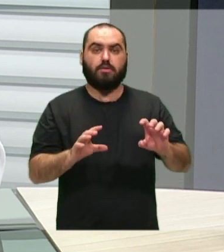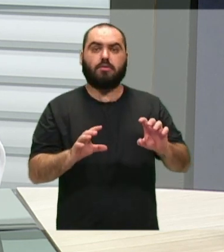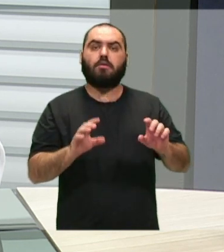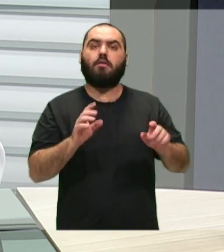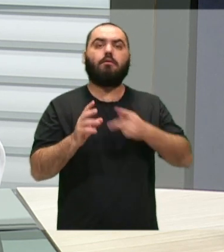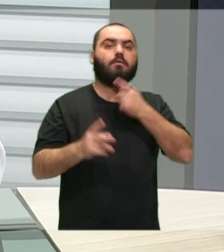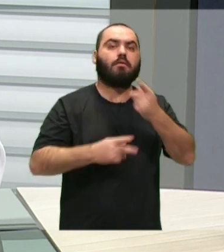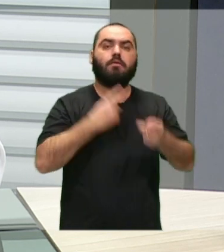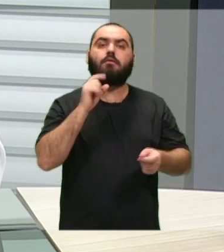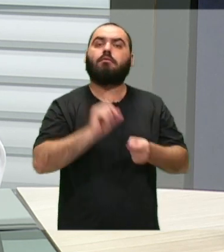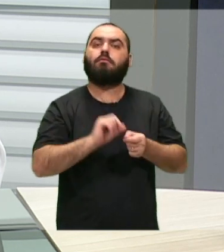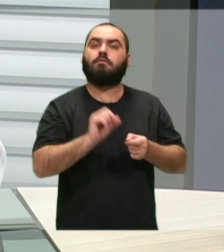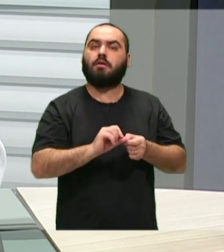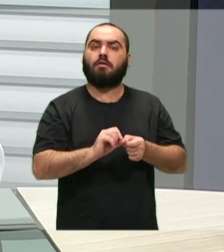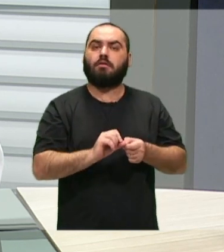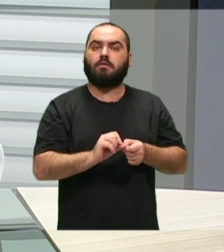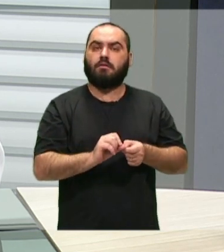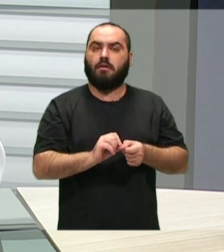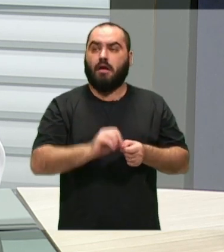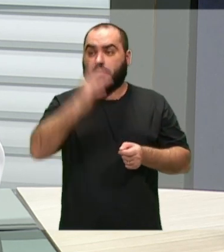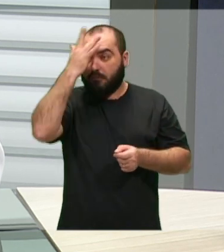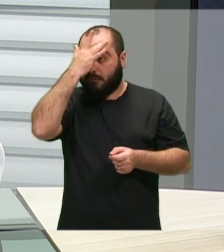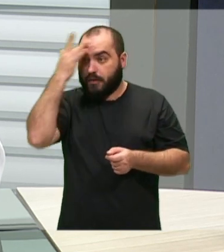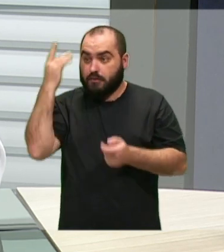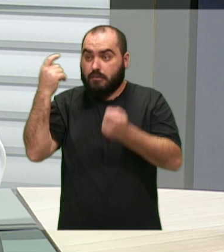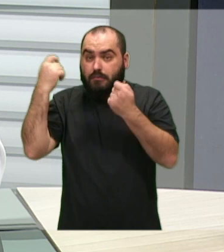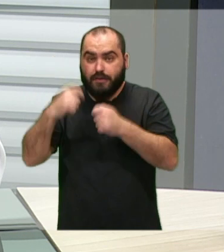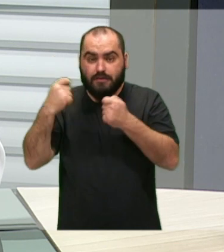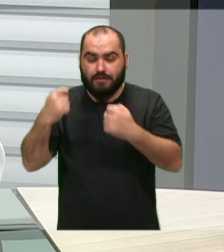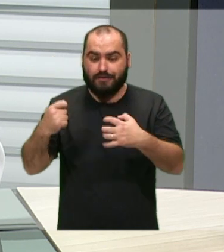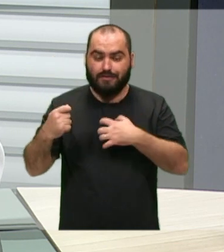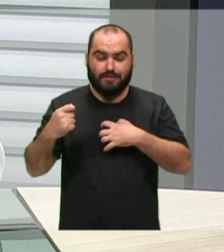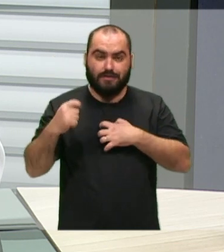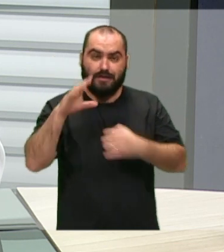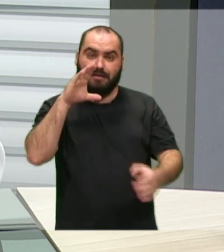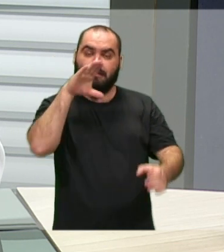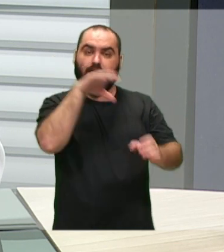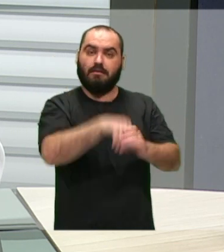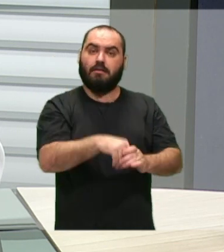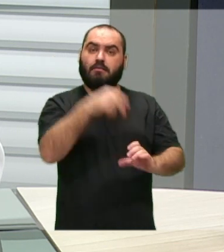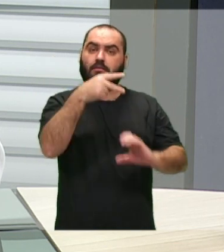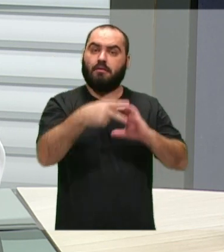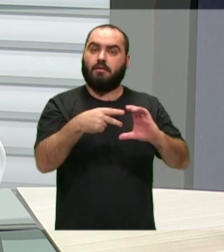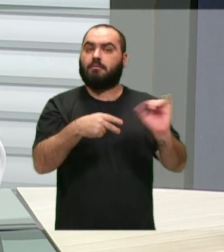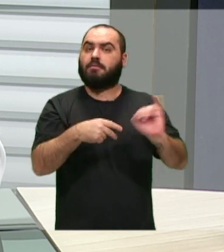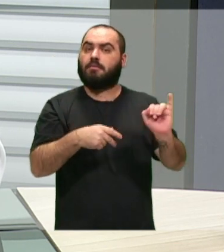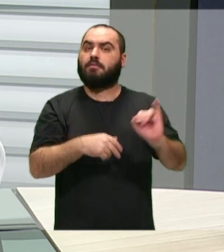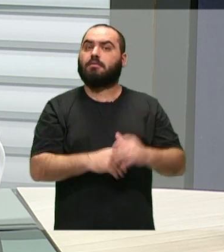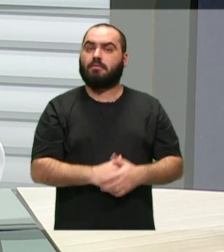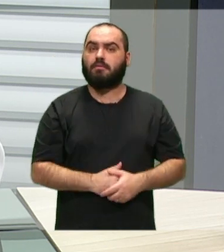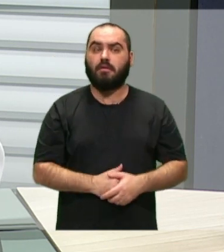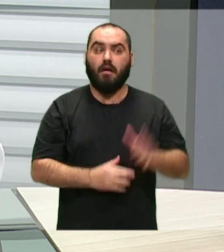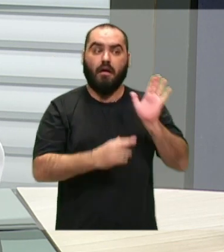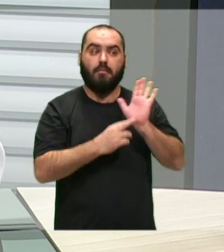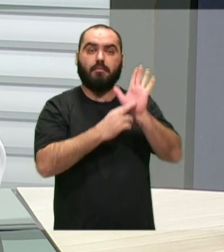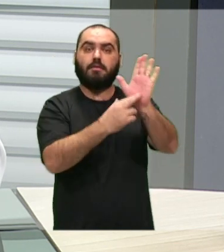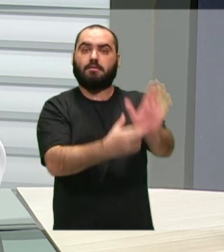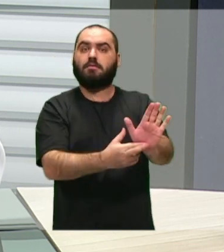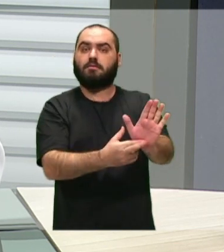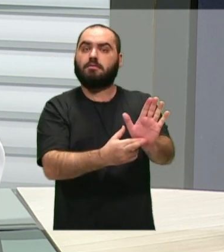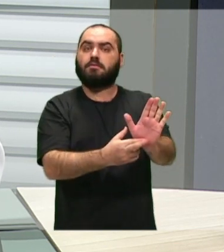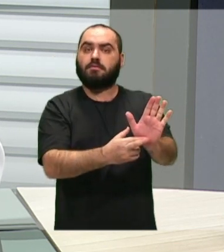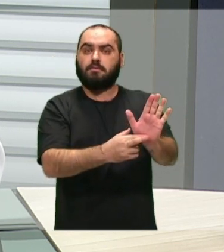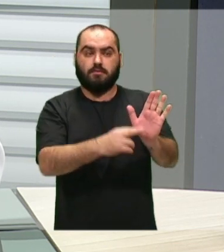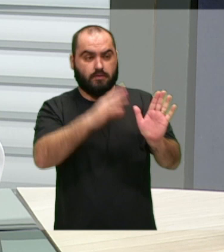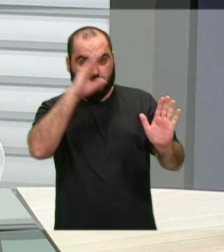pessoas não se sintam parte, que sejam parte do Legislativo. Nós, quando somos eleitos, nós somos representantes indiretos da democracia,